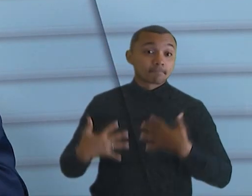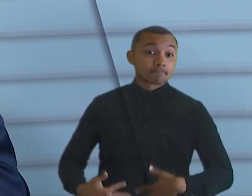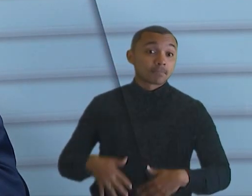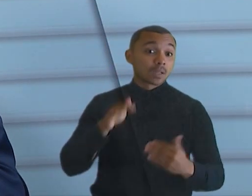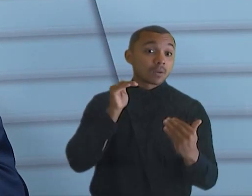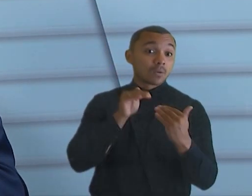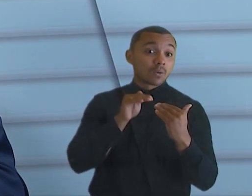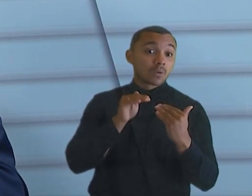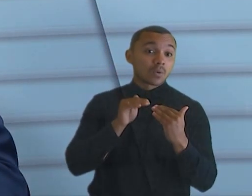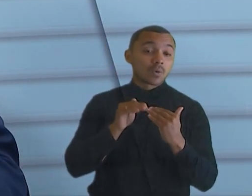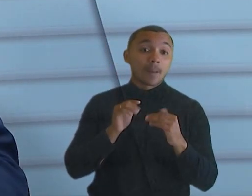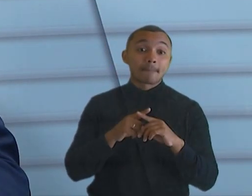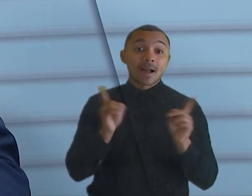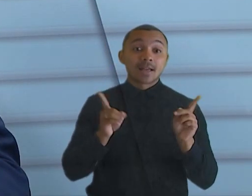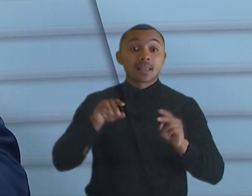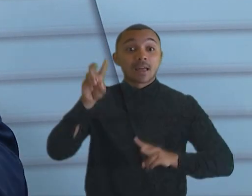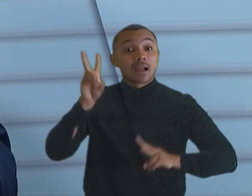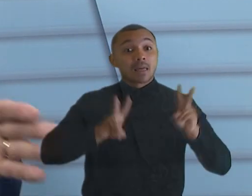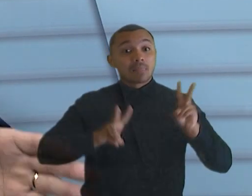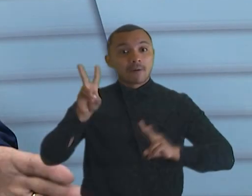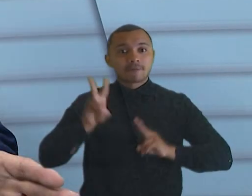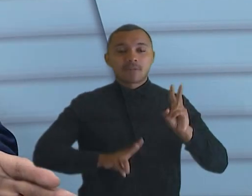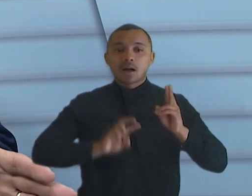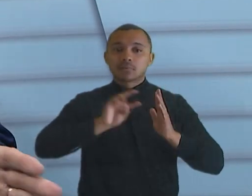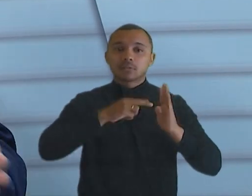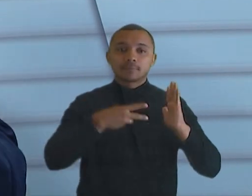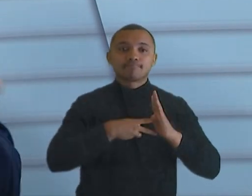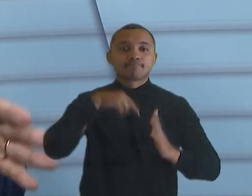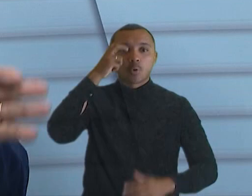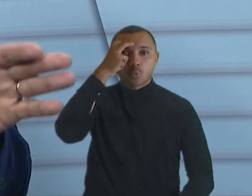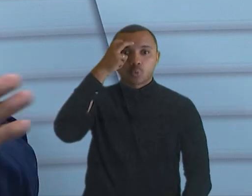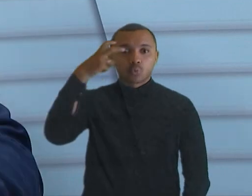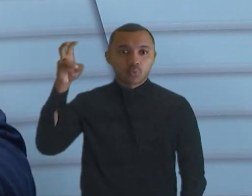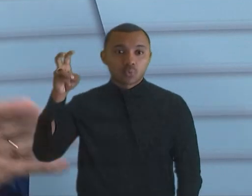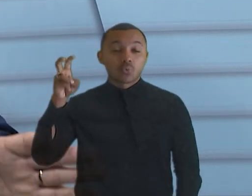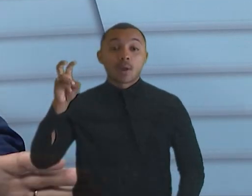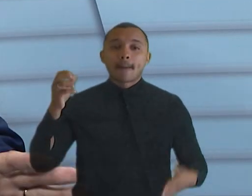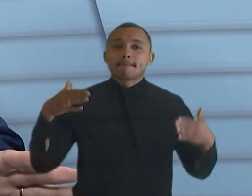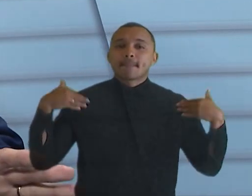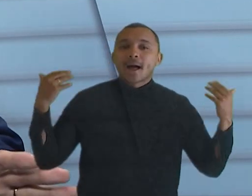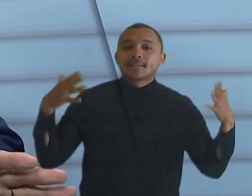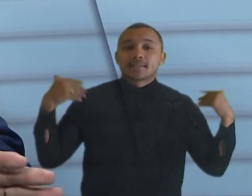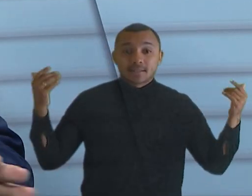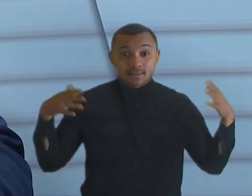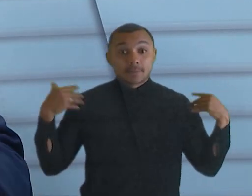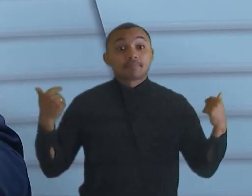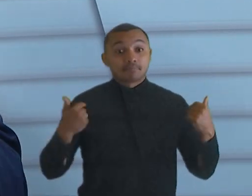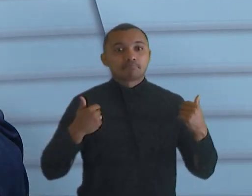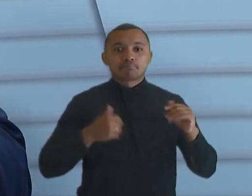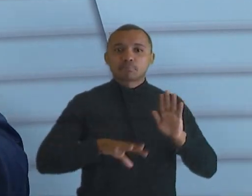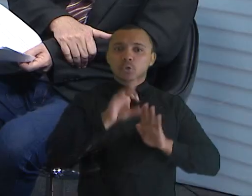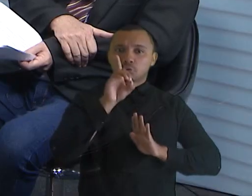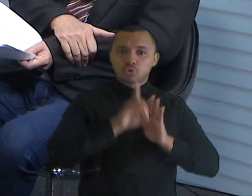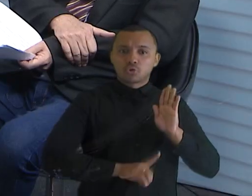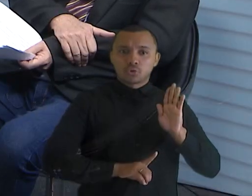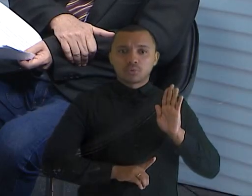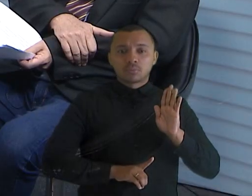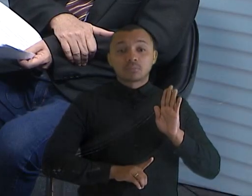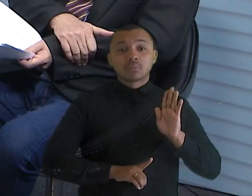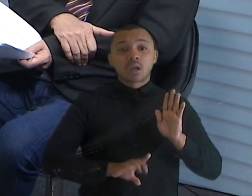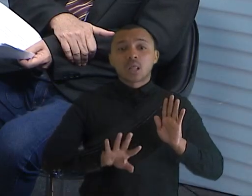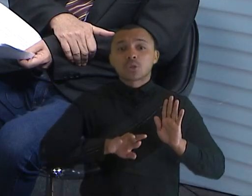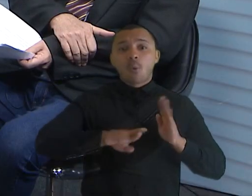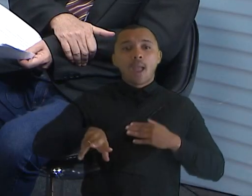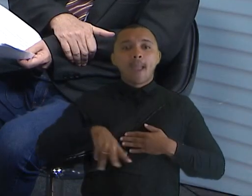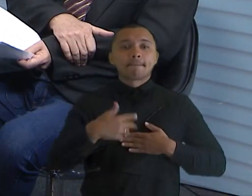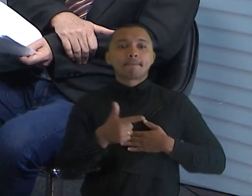carnaval é uma manifestação cultural. Sim. Cultura e lazer também é um direito fundamental. Então, é, eu entendo que não é papel